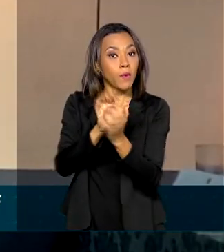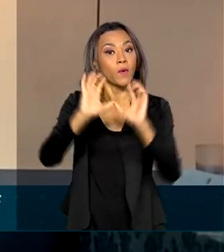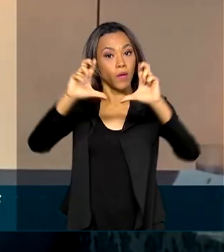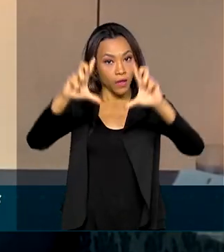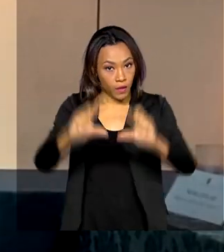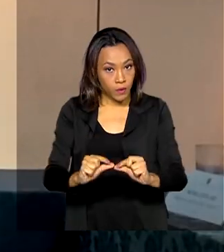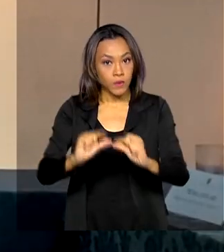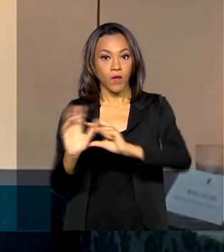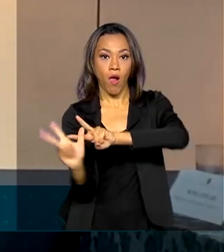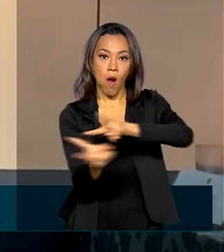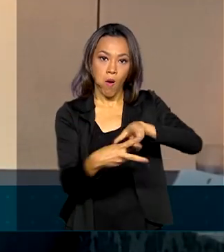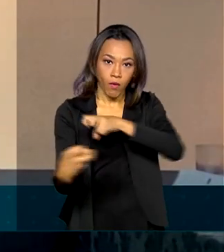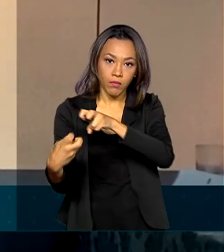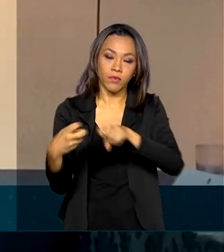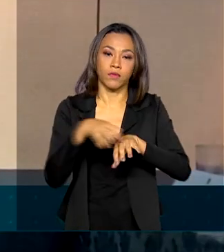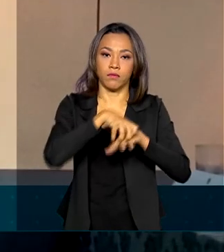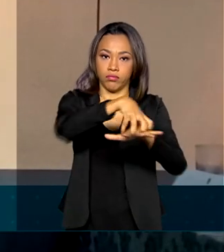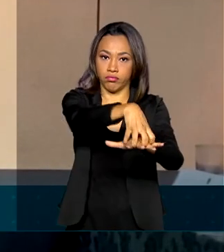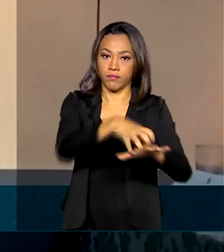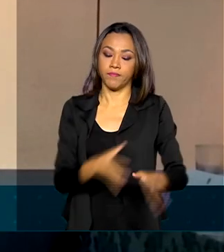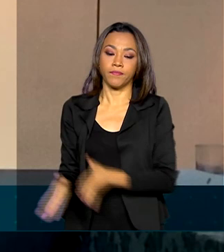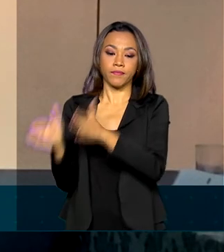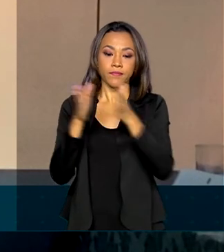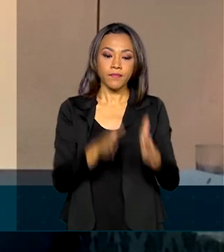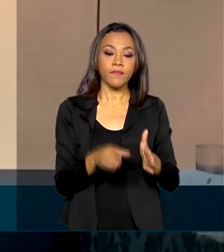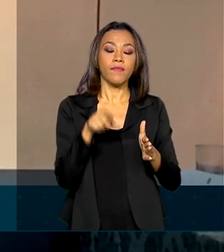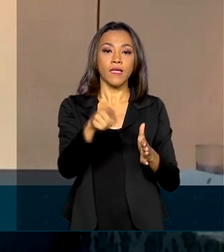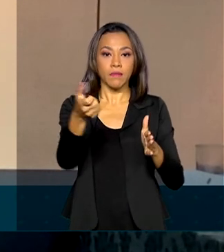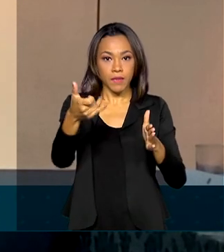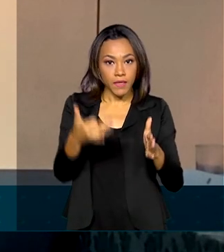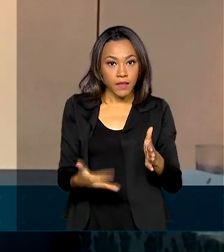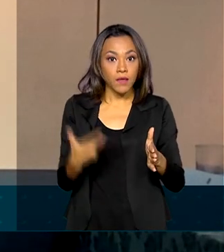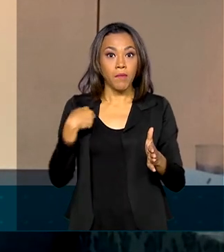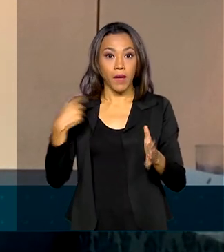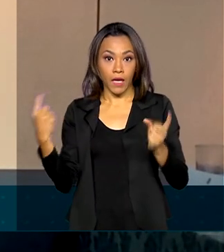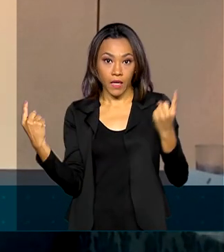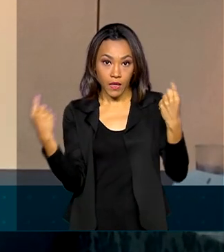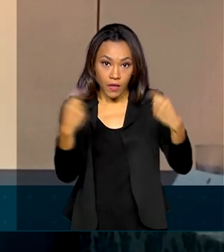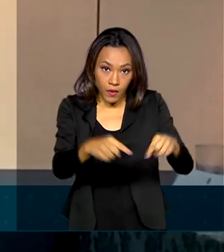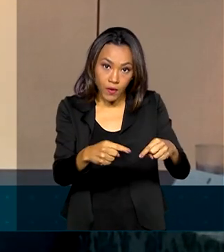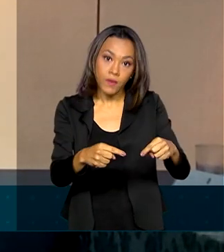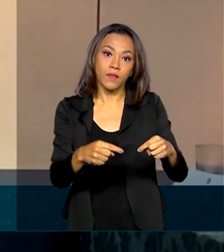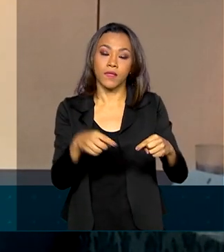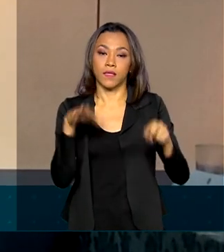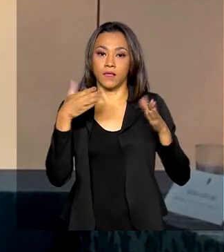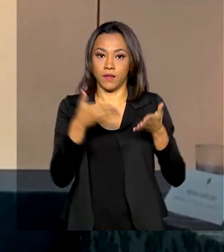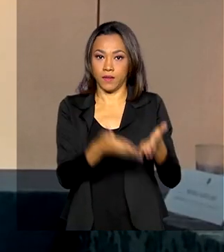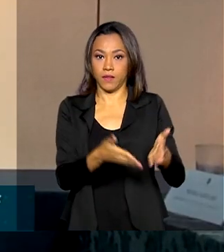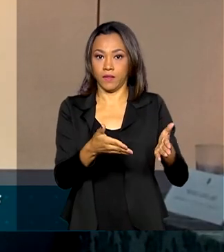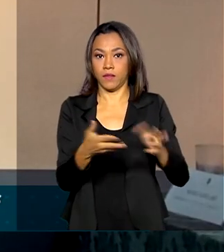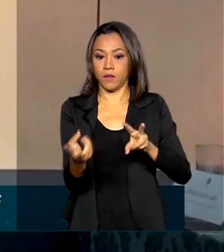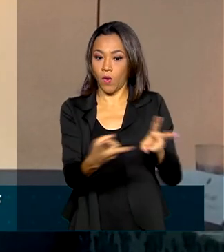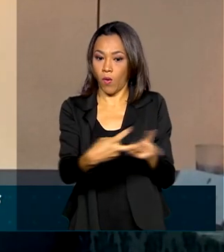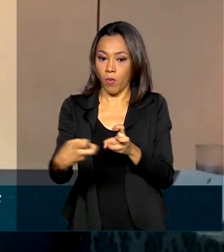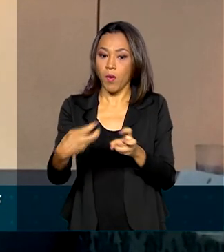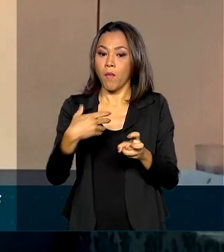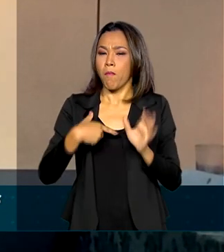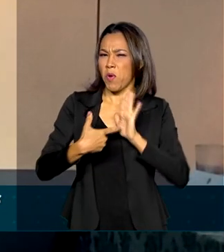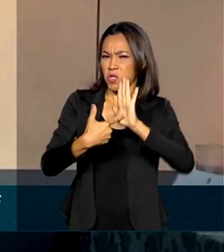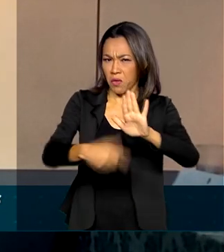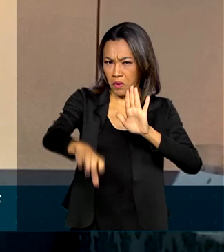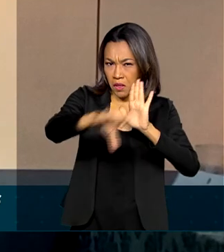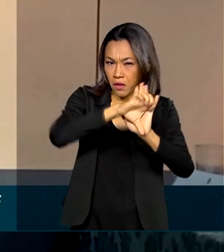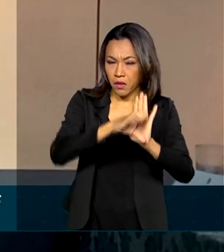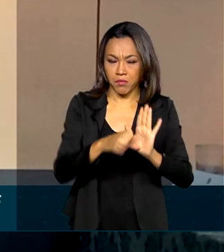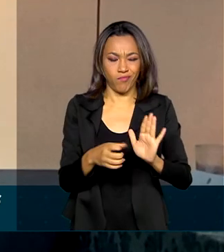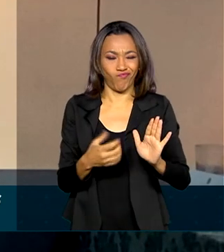para ampliarmos o aparato para a resposta de segurança pública para combater a criminalidade nos transportes. Quero mostrar que o crime não vale a pena,